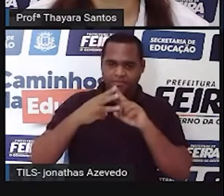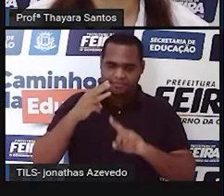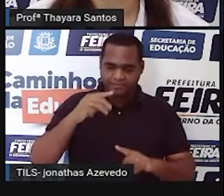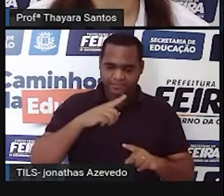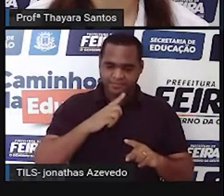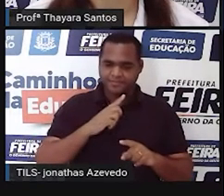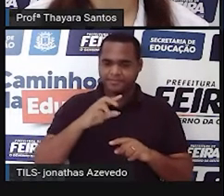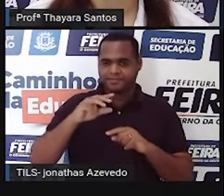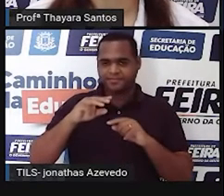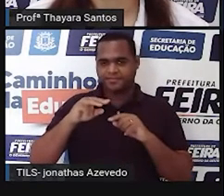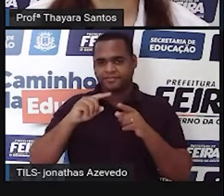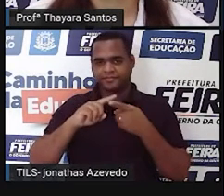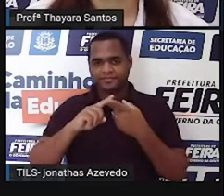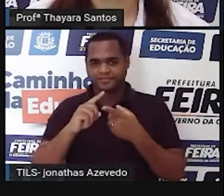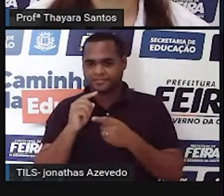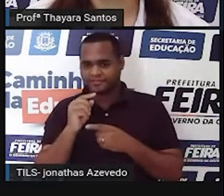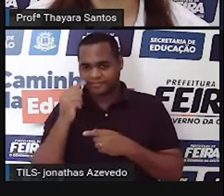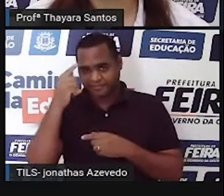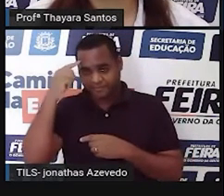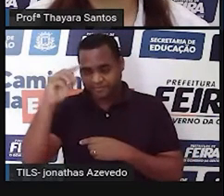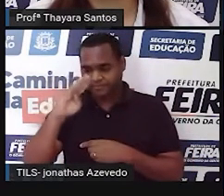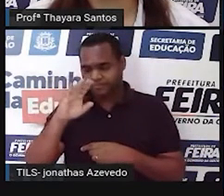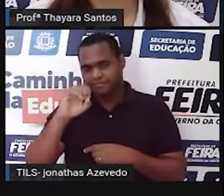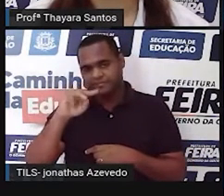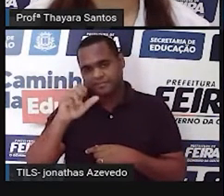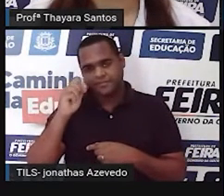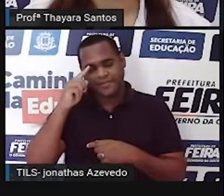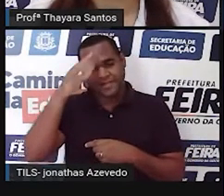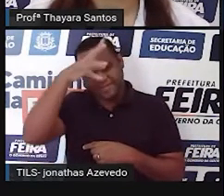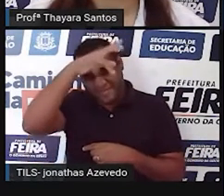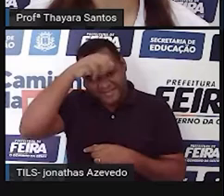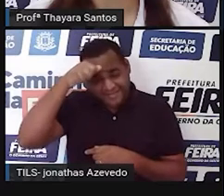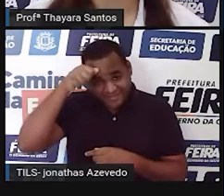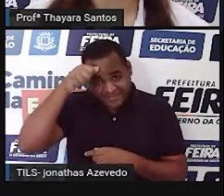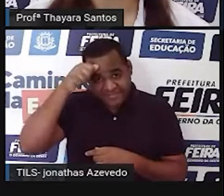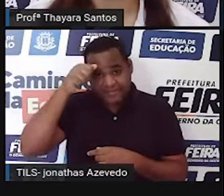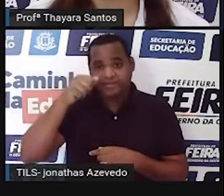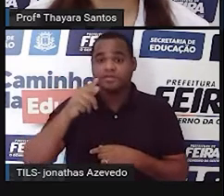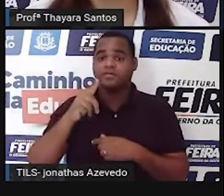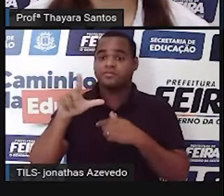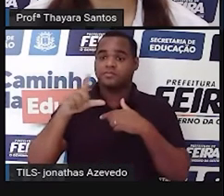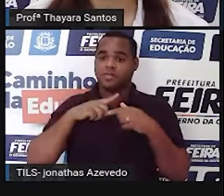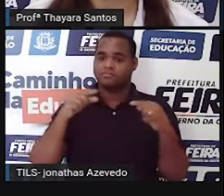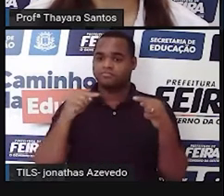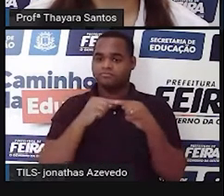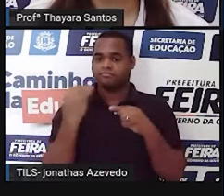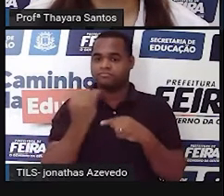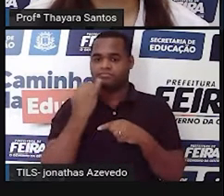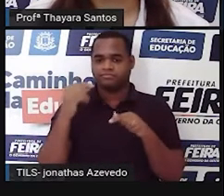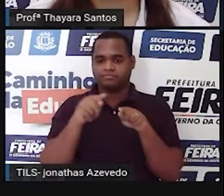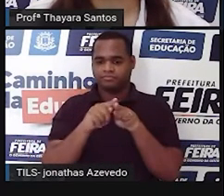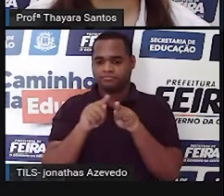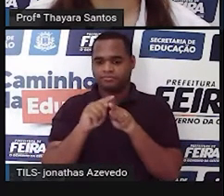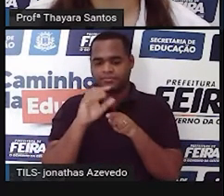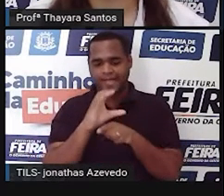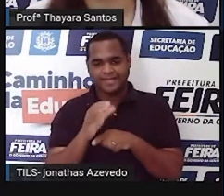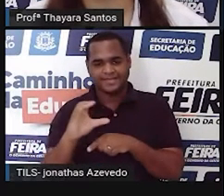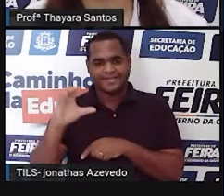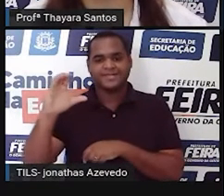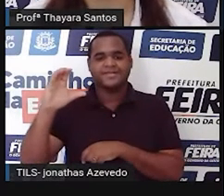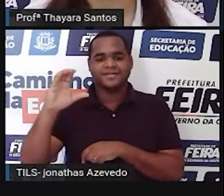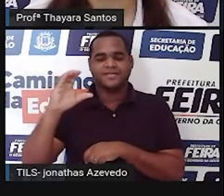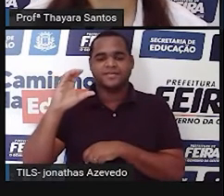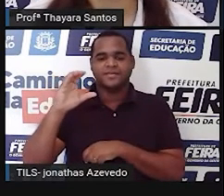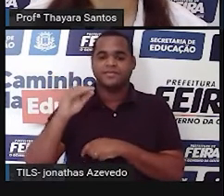a Mata Atlântica, o bioma Amazônia e o bioma também da Caatinga. E na aula de